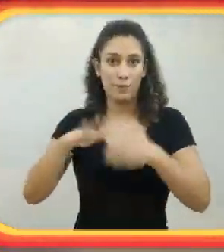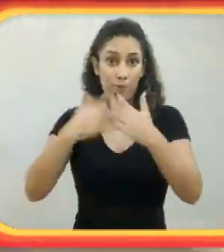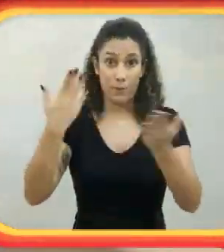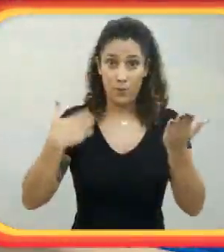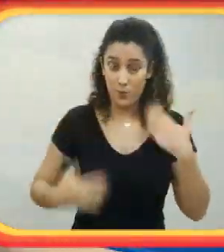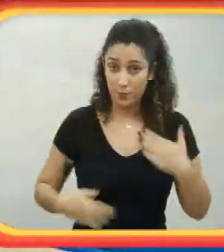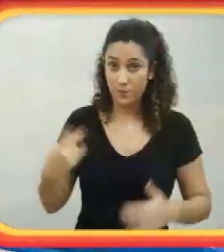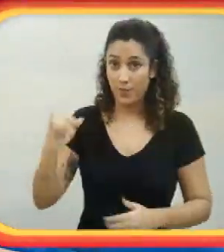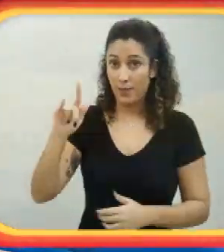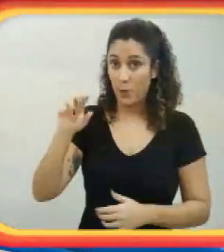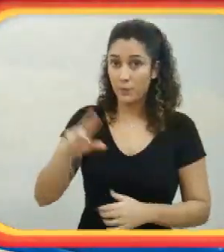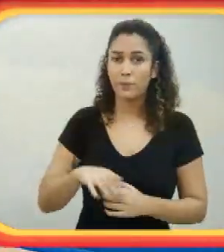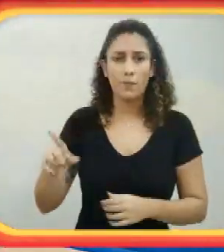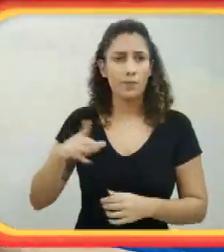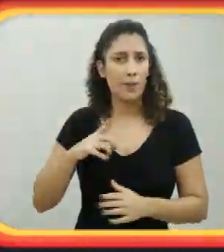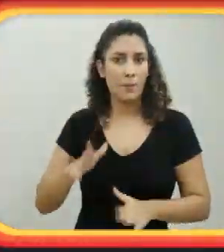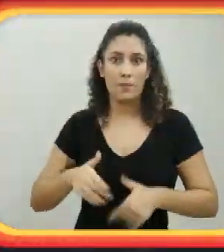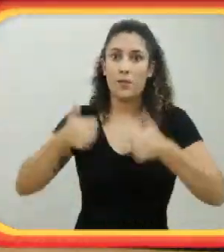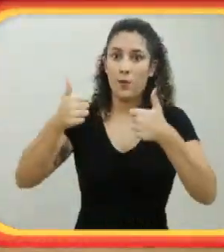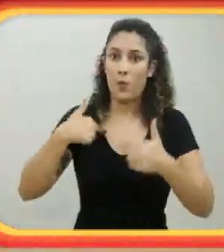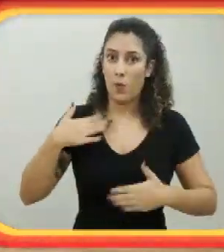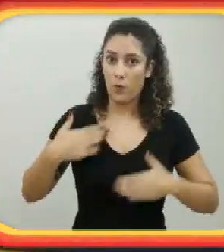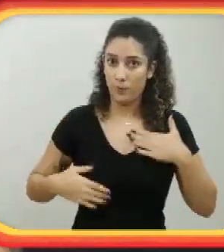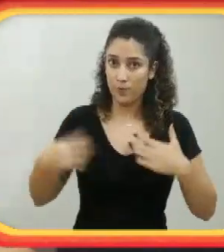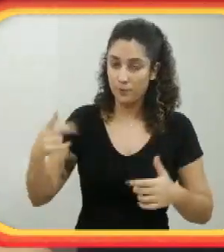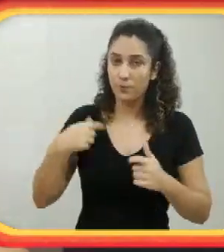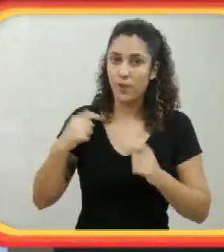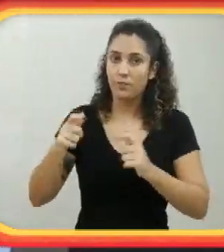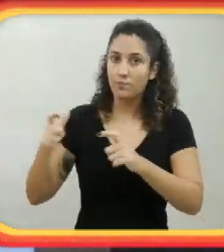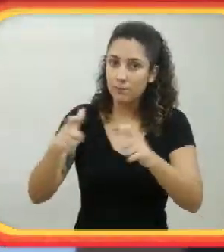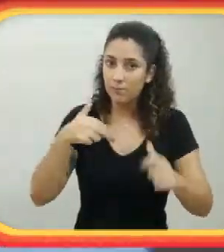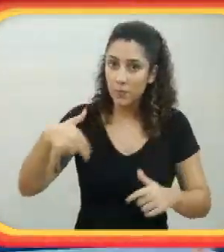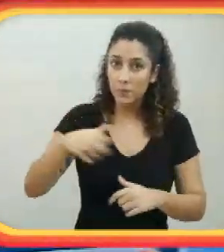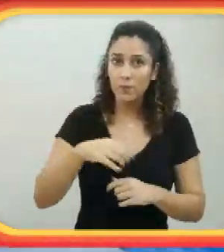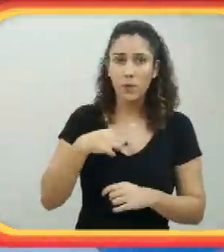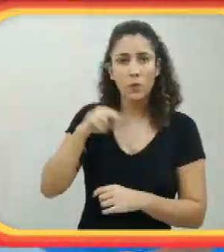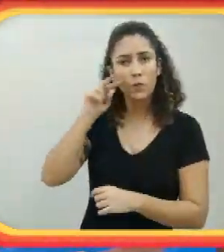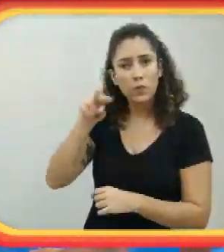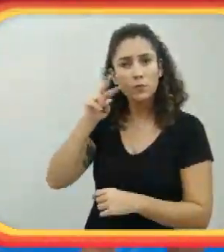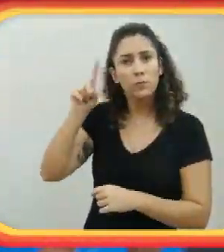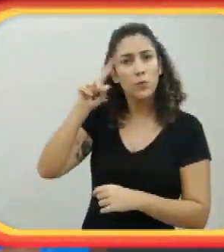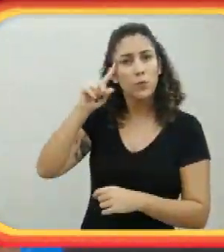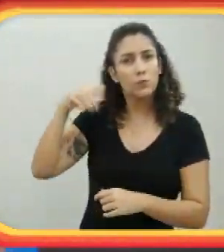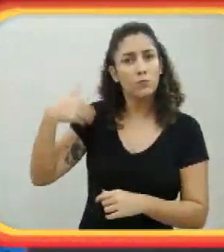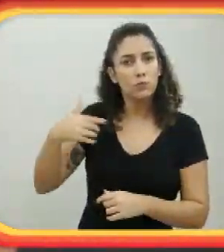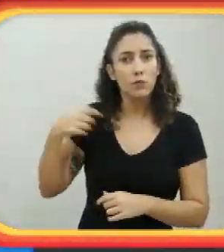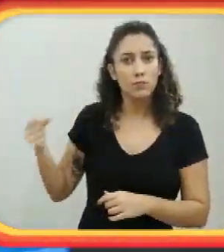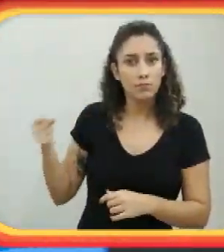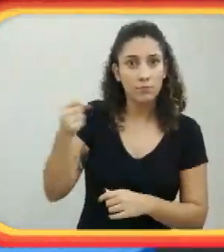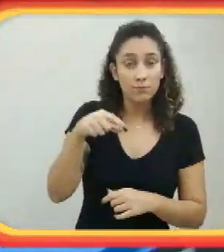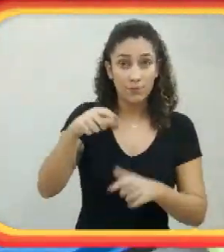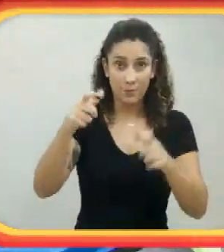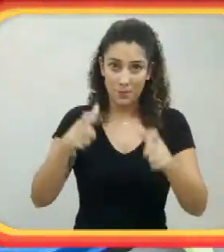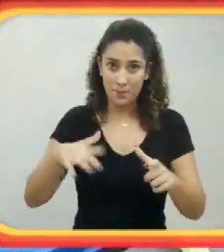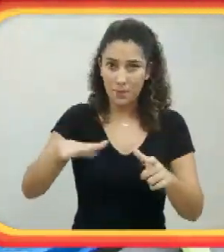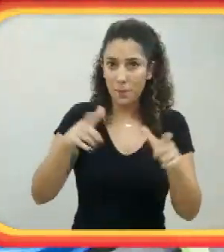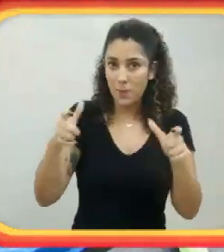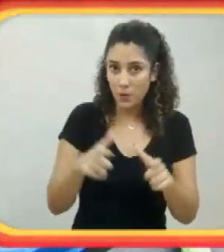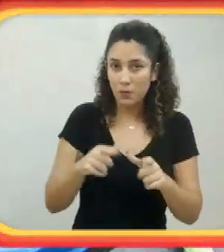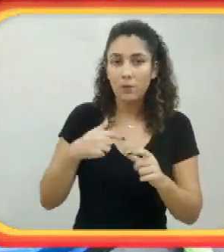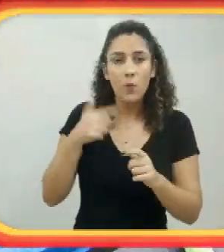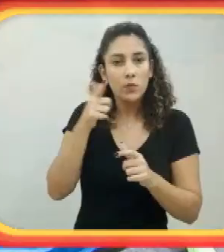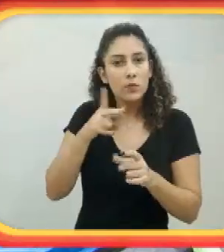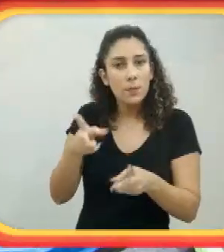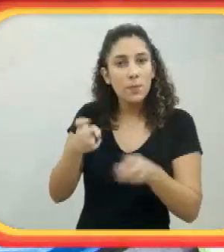melhor noção do corpo dele, o espaço que ele ocupa. E eu vejo isso no dia a dia, de entrar num espaço menor e ele consegue